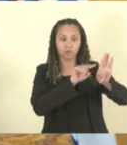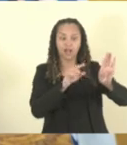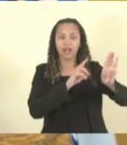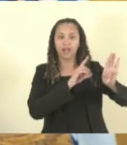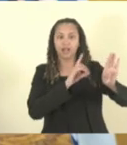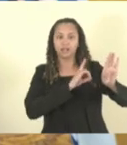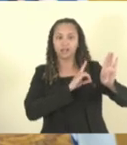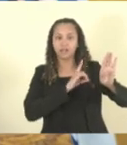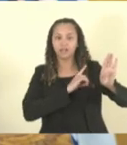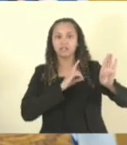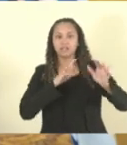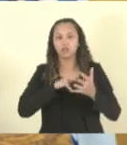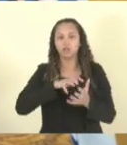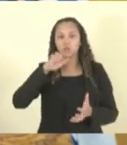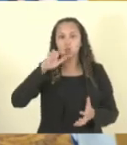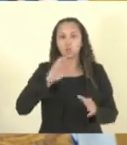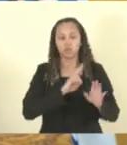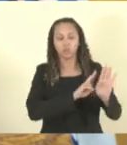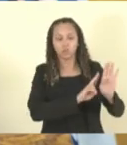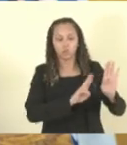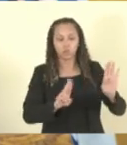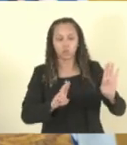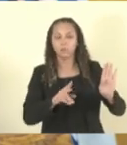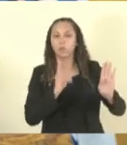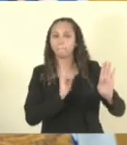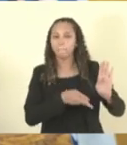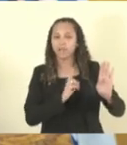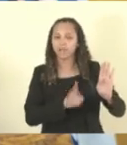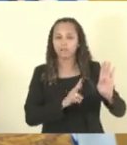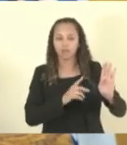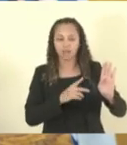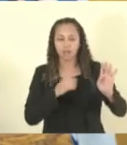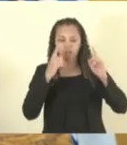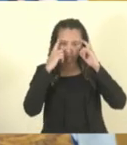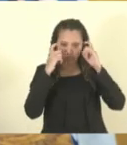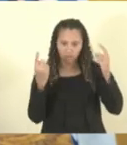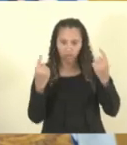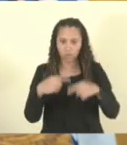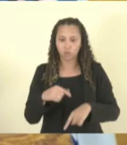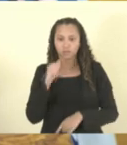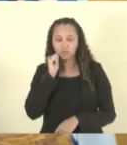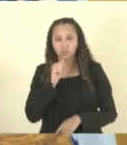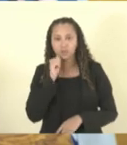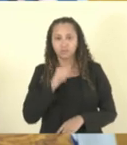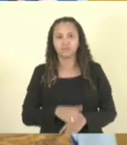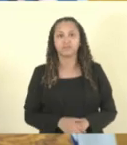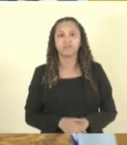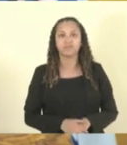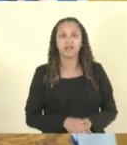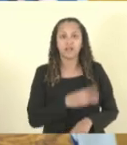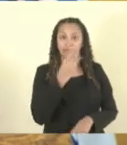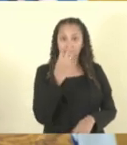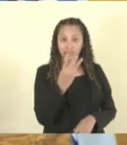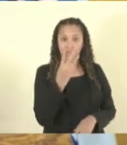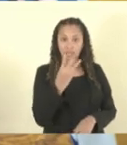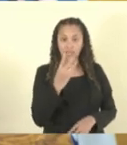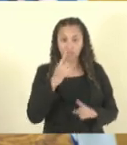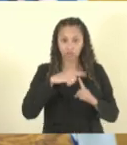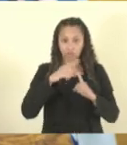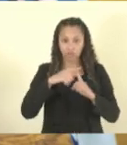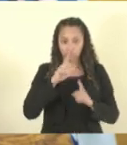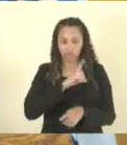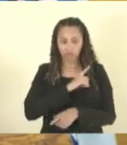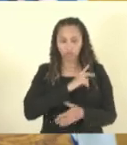e também na mesma porta se atende violência contra a mulher. Três delegacias funcionando naquele setor.